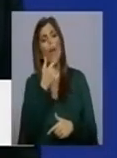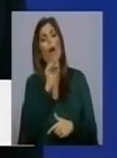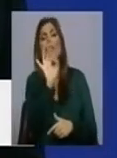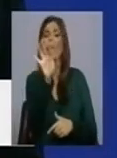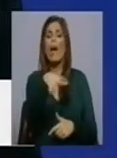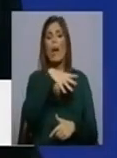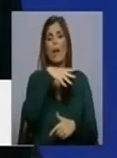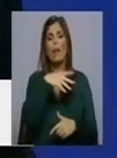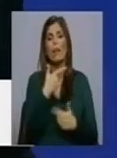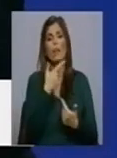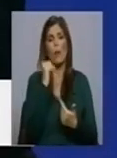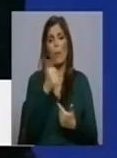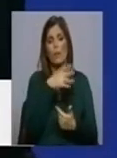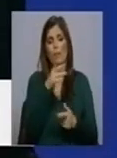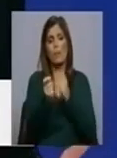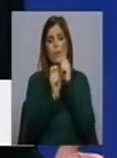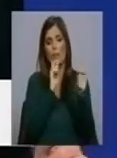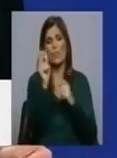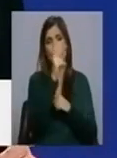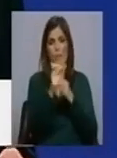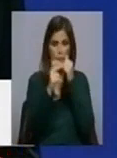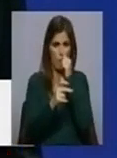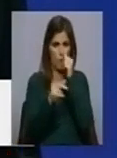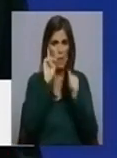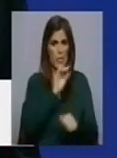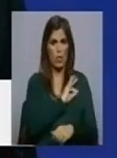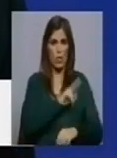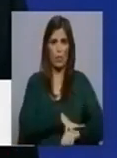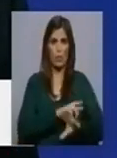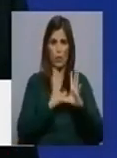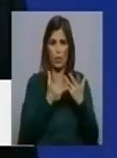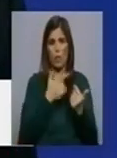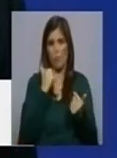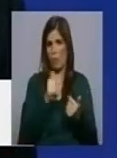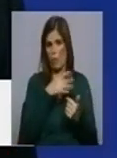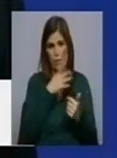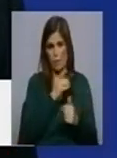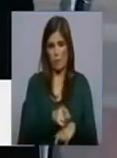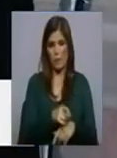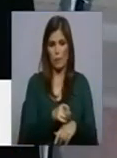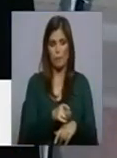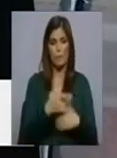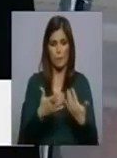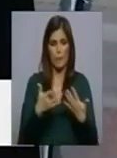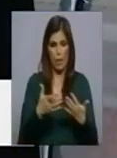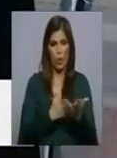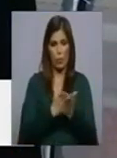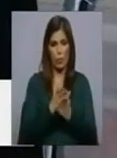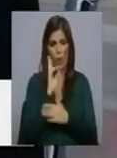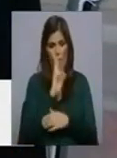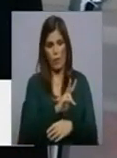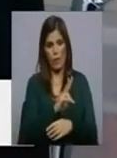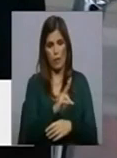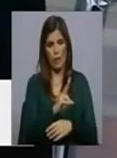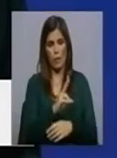entrevista televisiva pela Sra. Diretora-Geral. Ou seja, neste momento continua a reconhecer a autoridade